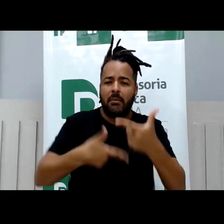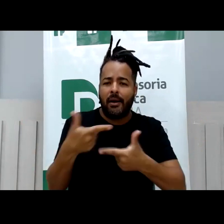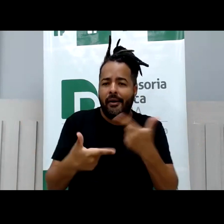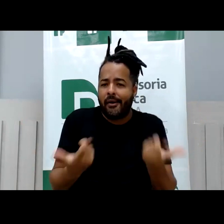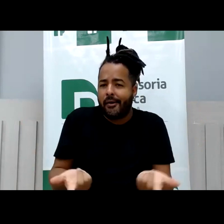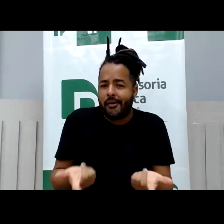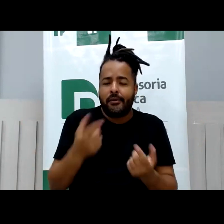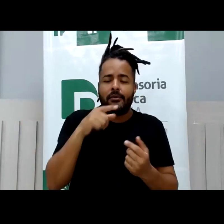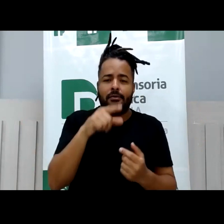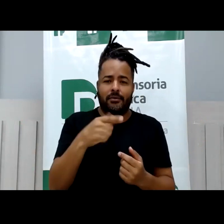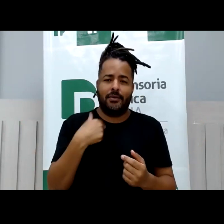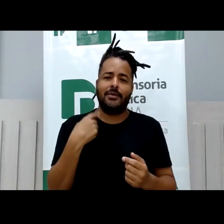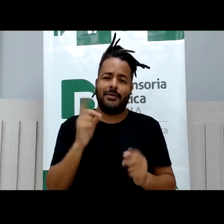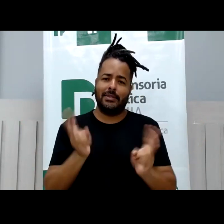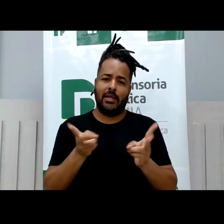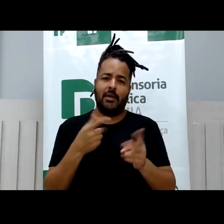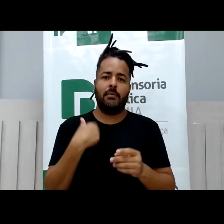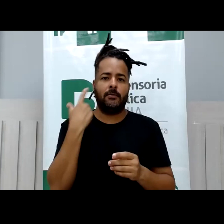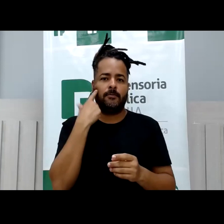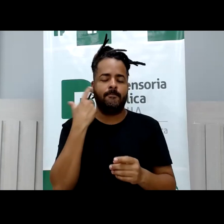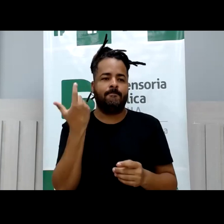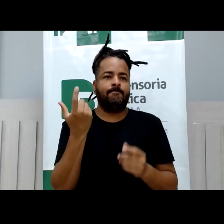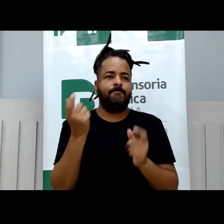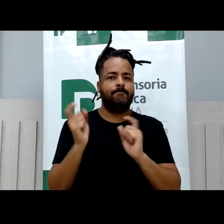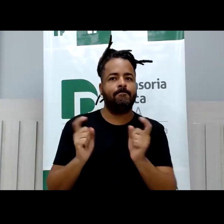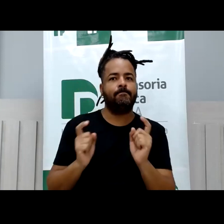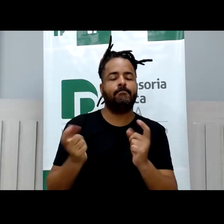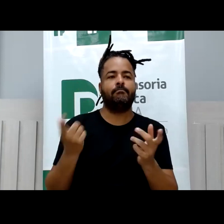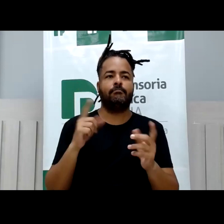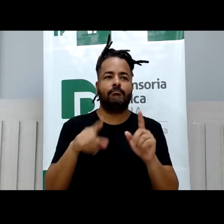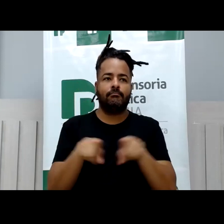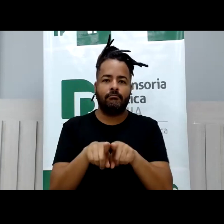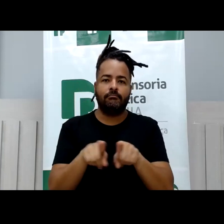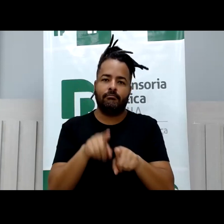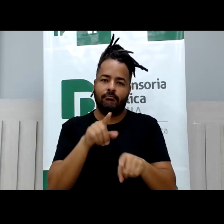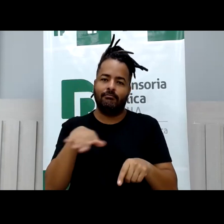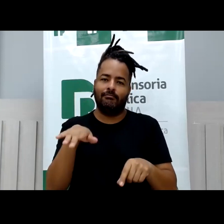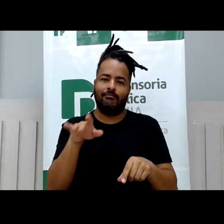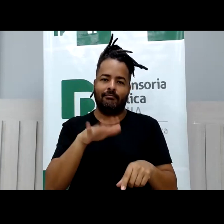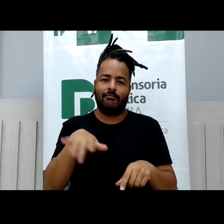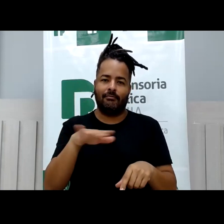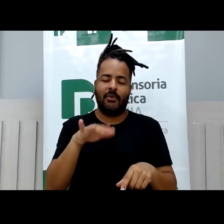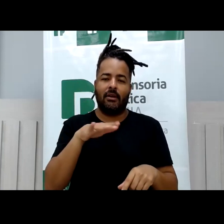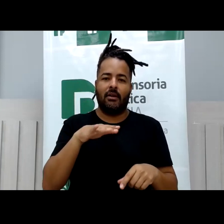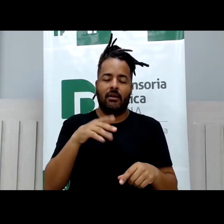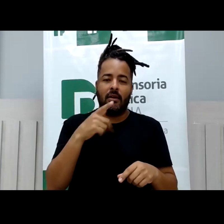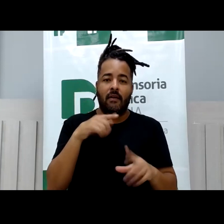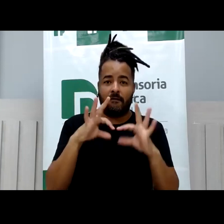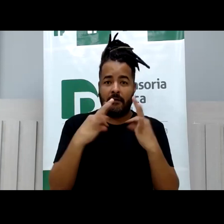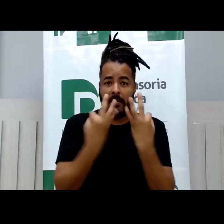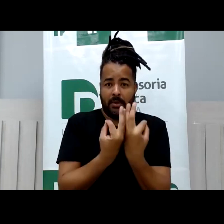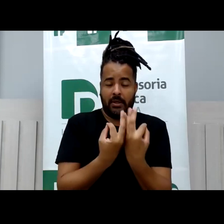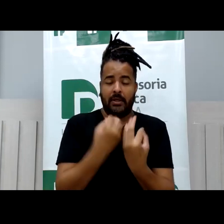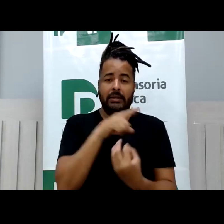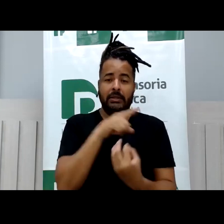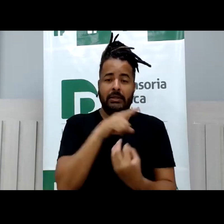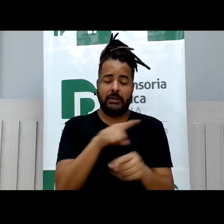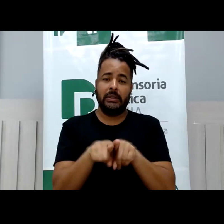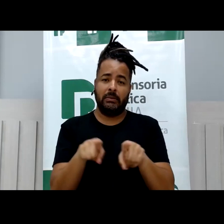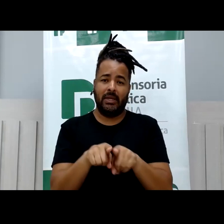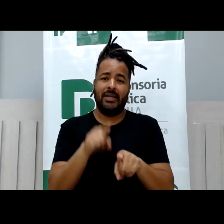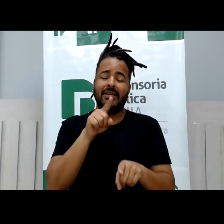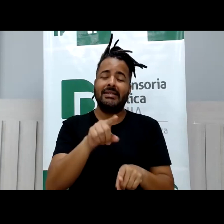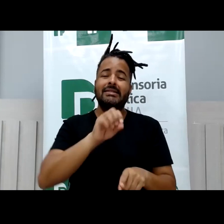questões. E assim como na área de família também, quando